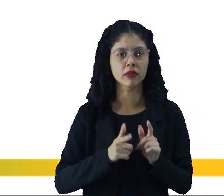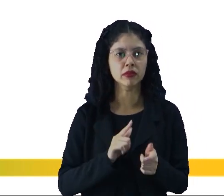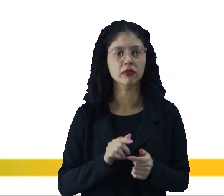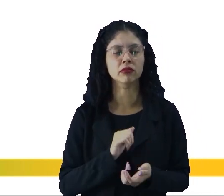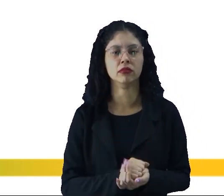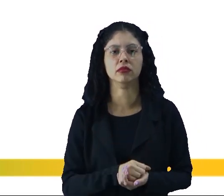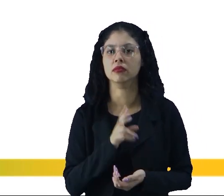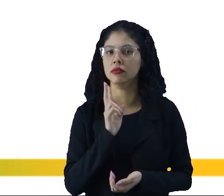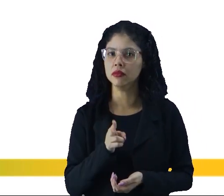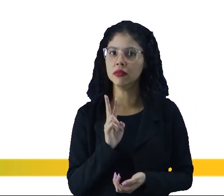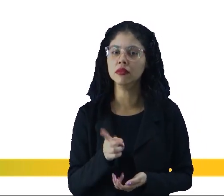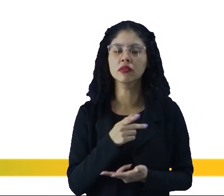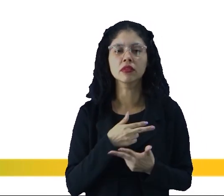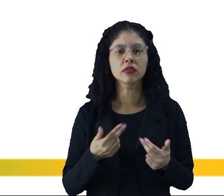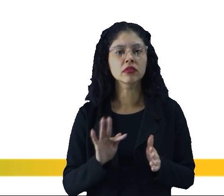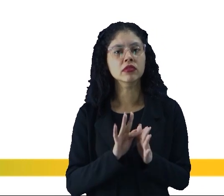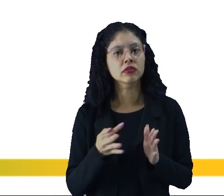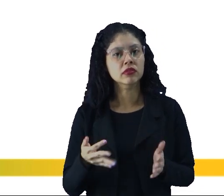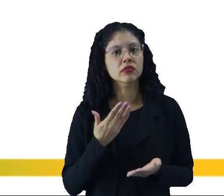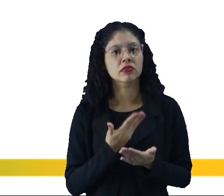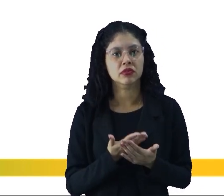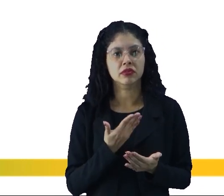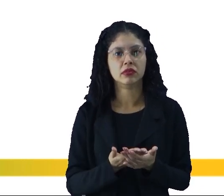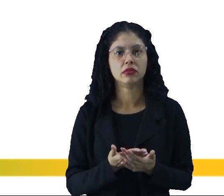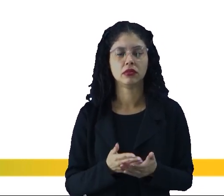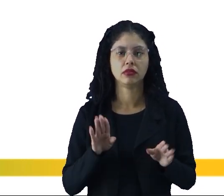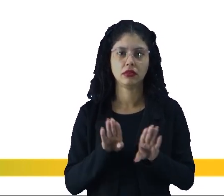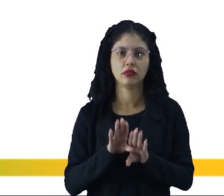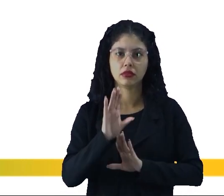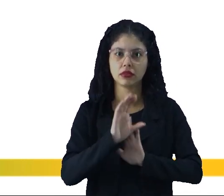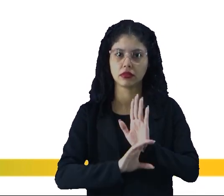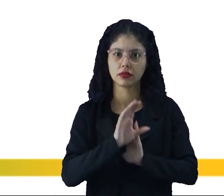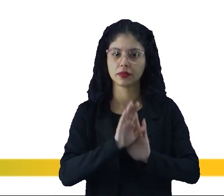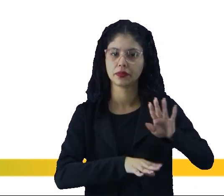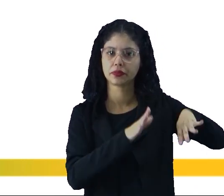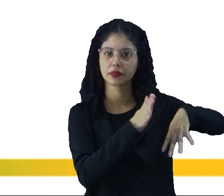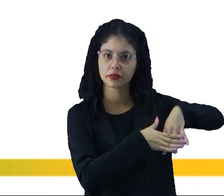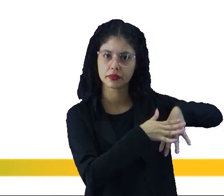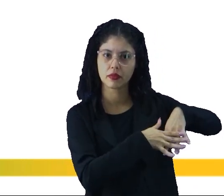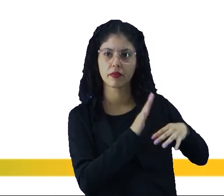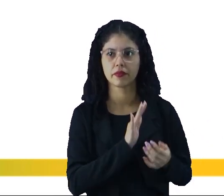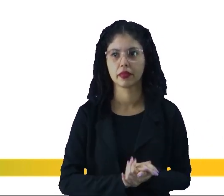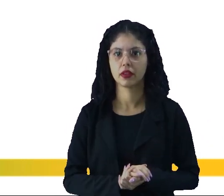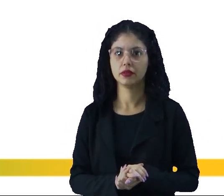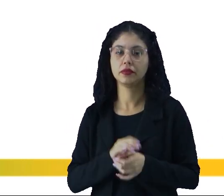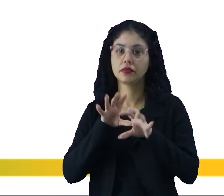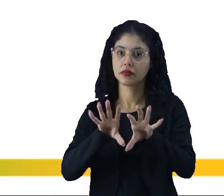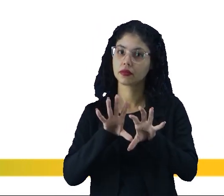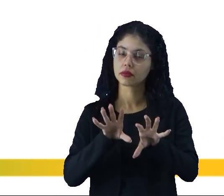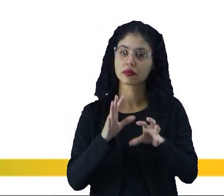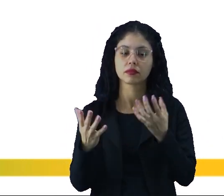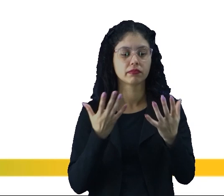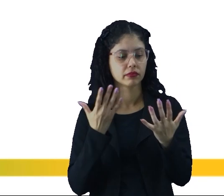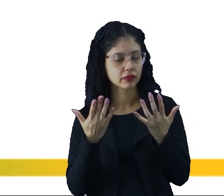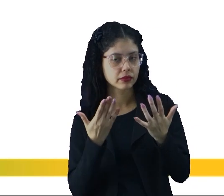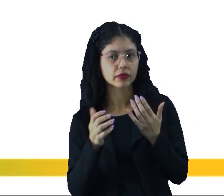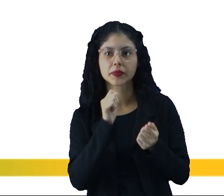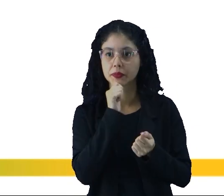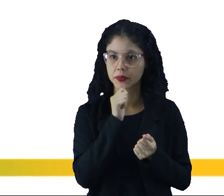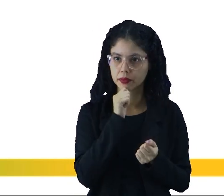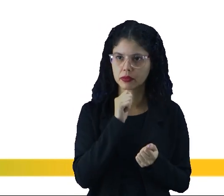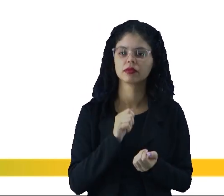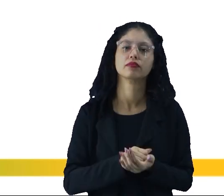aqui. Mas é a mesma função que você estuda no conteúdo de matemática. Então, é só fazer essa associação também